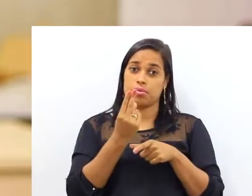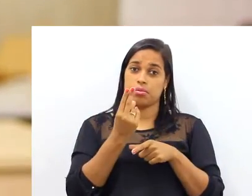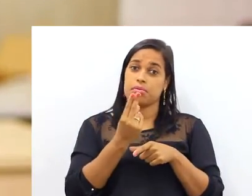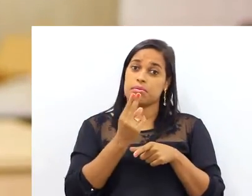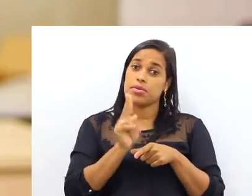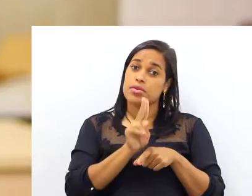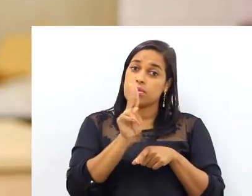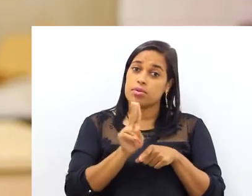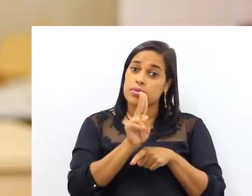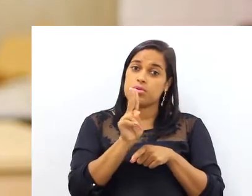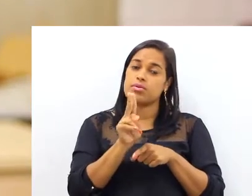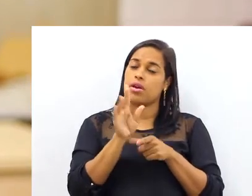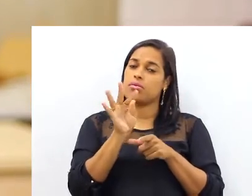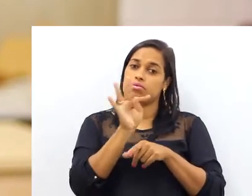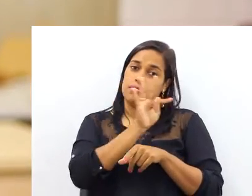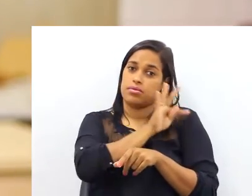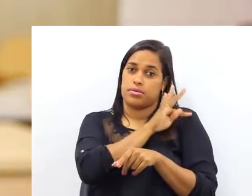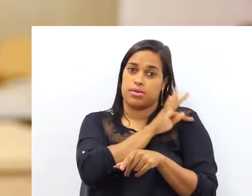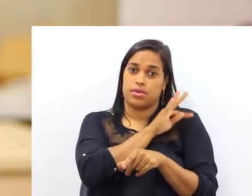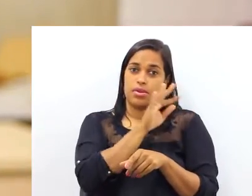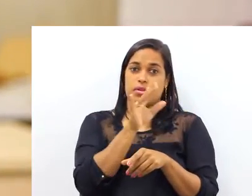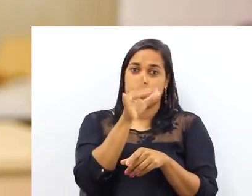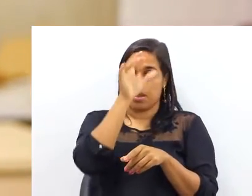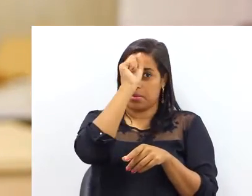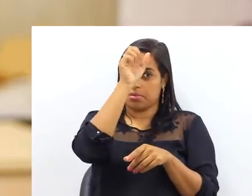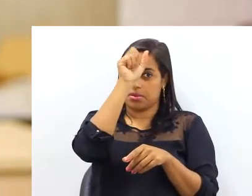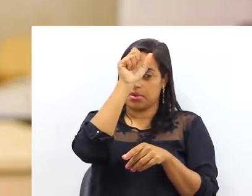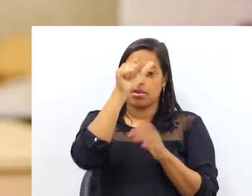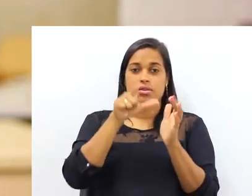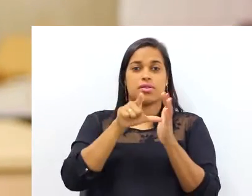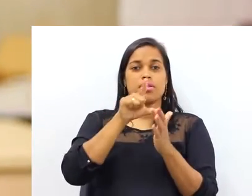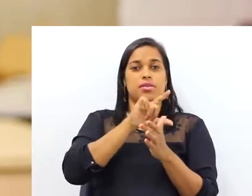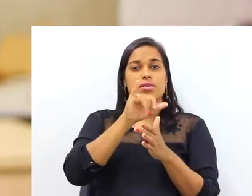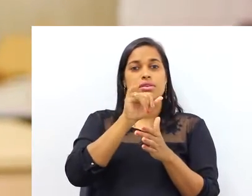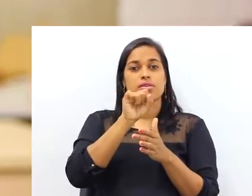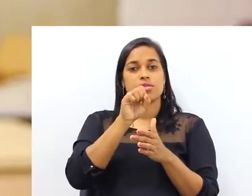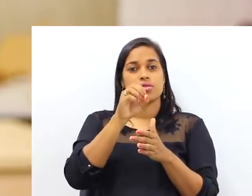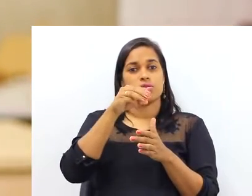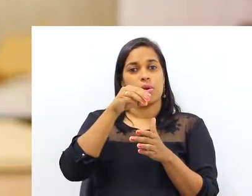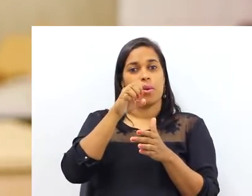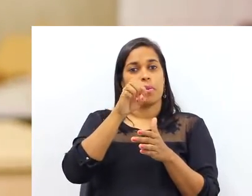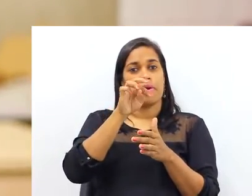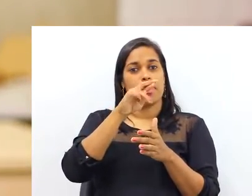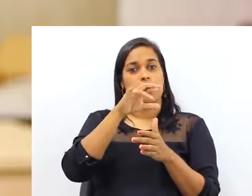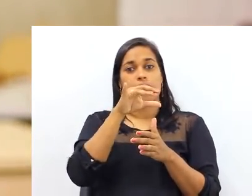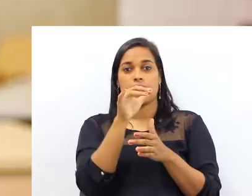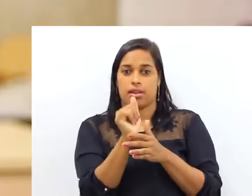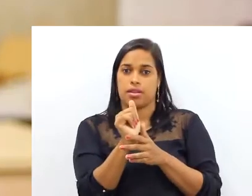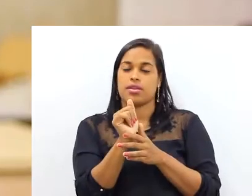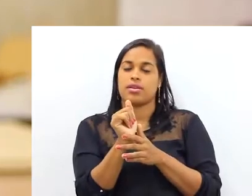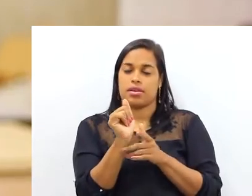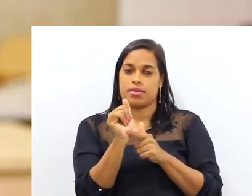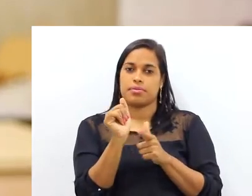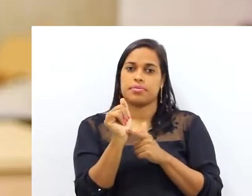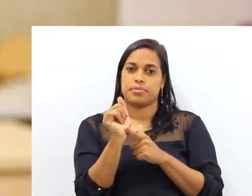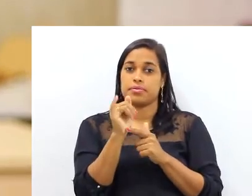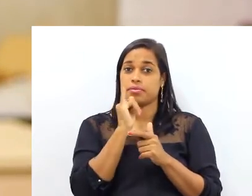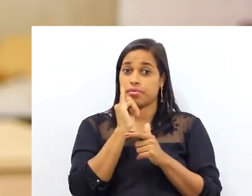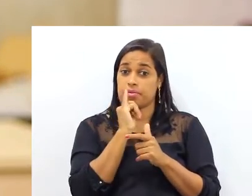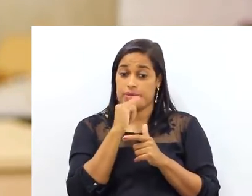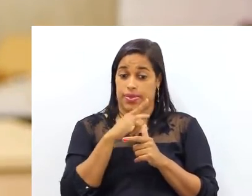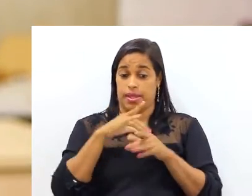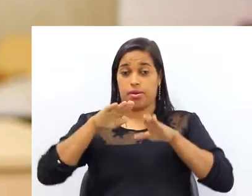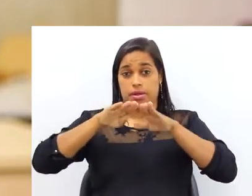vocês podem utilizar a mesma regra que a gente... A mesma técnica que a gente aprendeu para a cavaleira isometria, que é a técnica do ortoedro